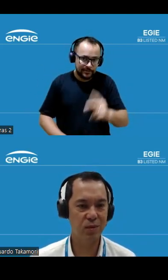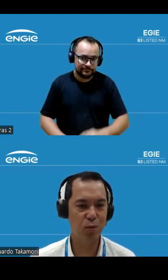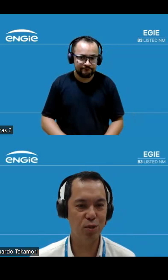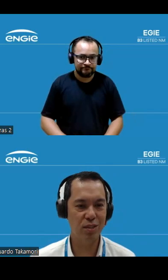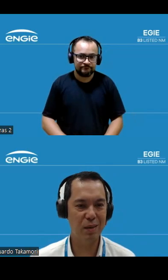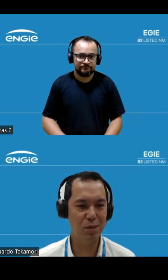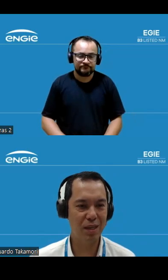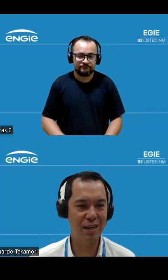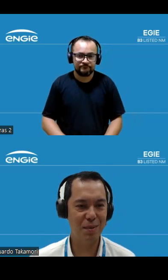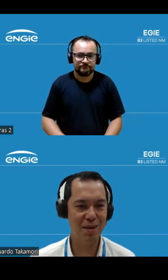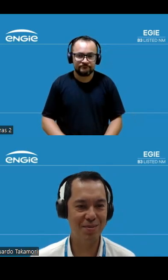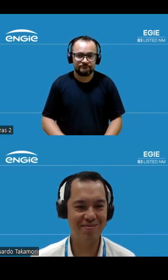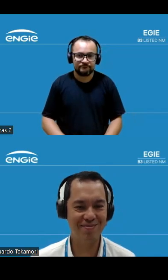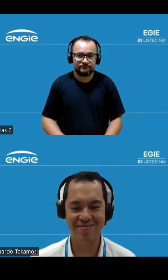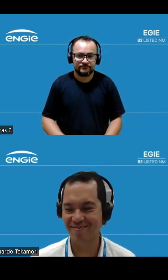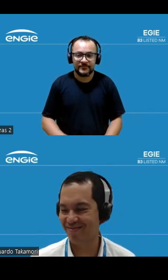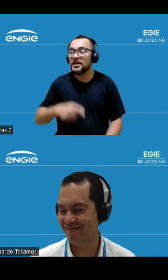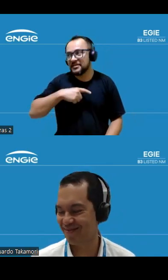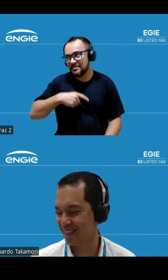legal obrigada temos interesse Mar